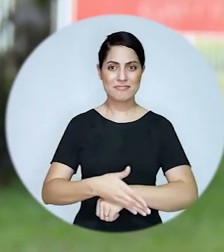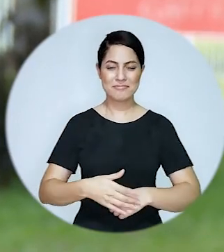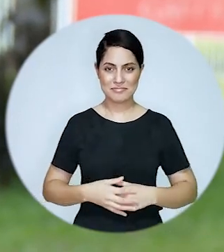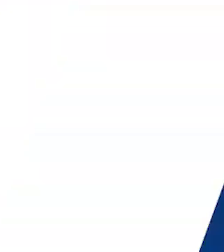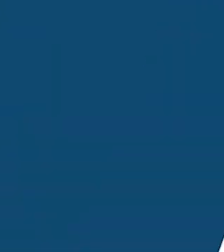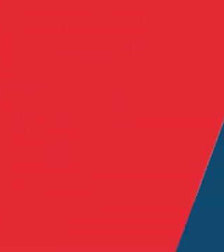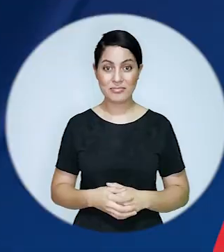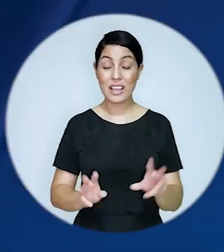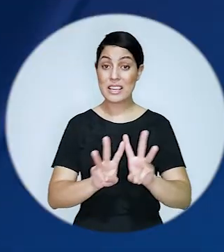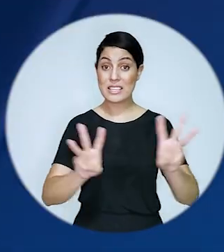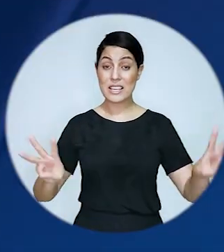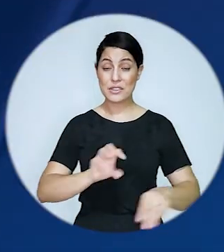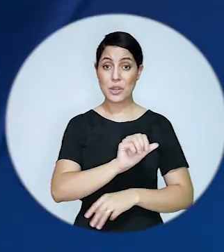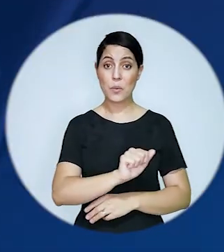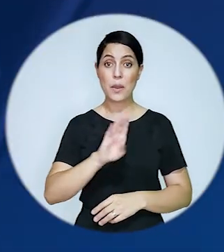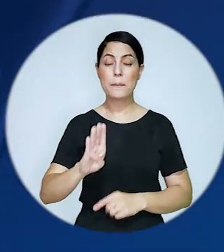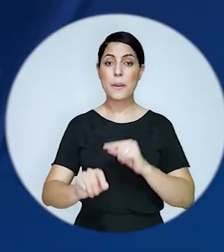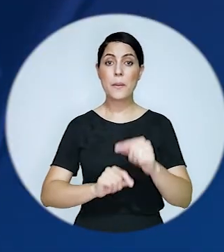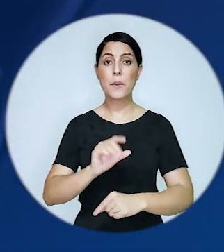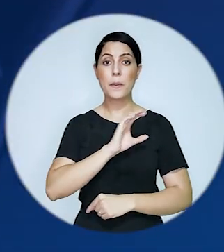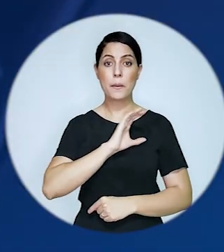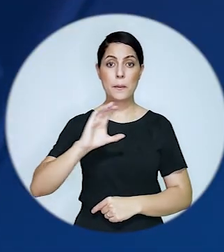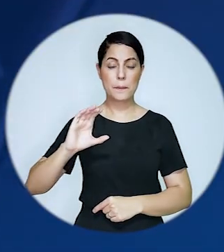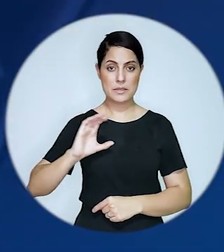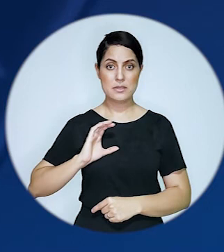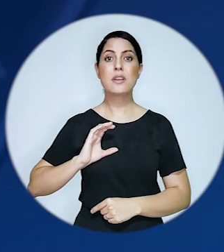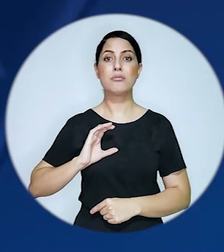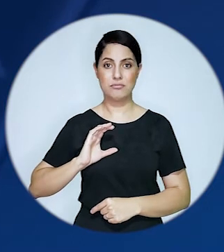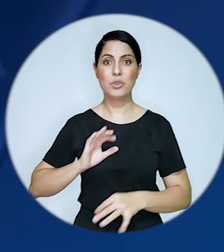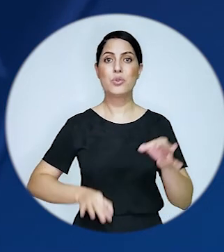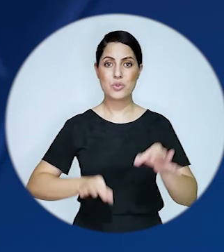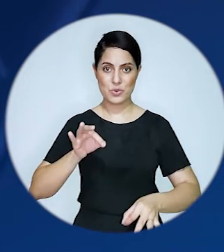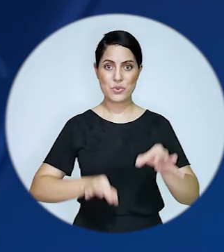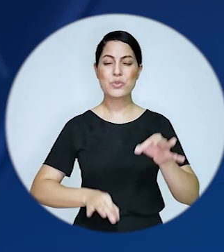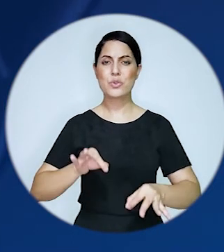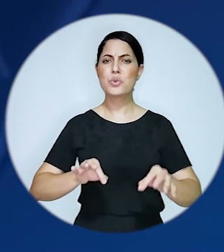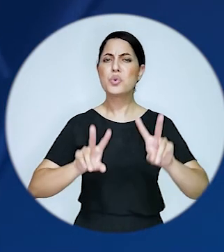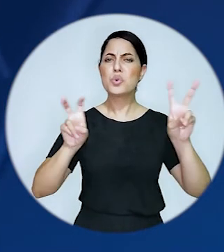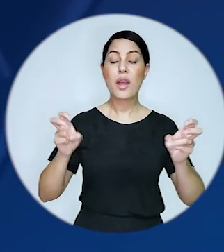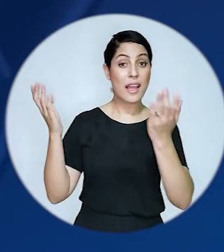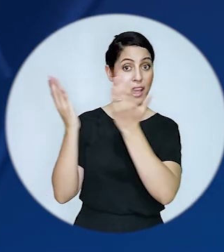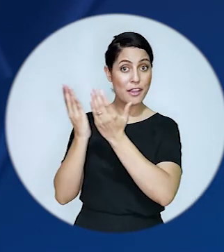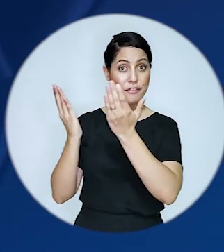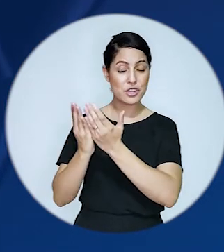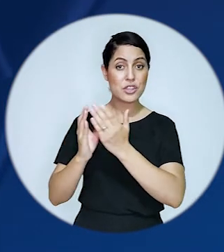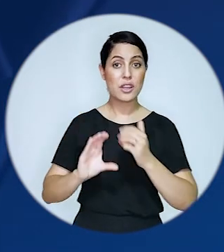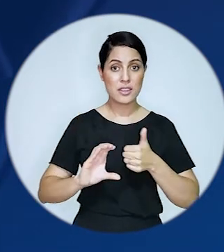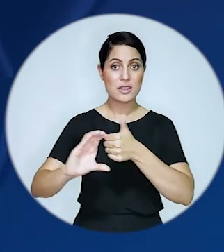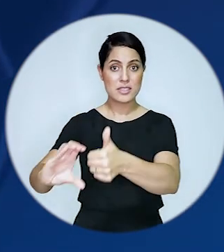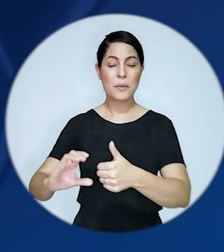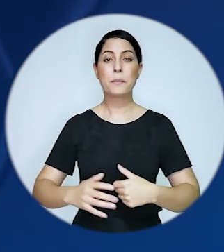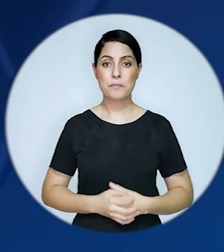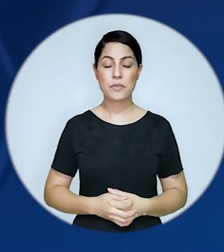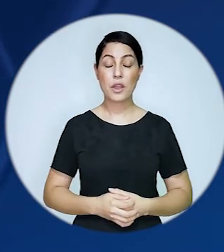foi destaque no site da UAB a recém-criada comissão de juristas evangélicos e cristãos para o presidente nacional